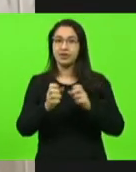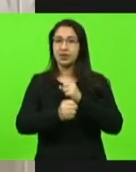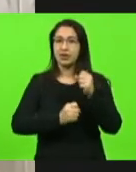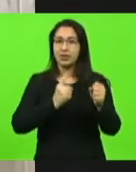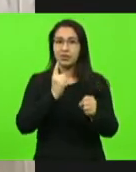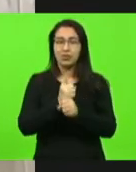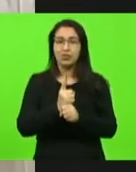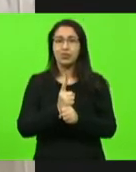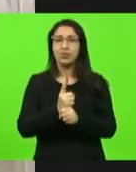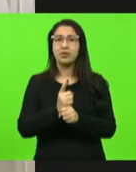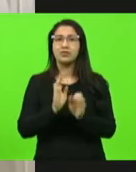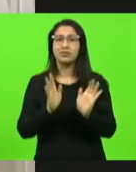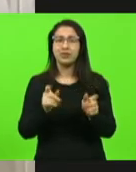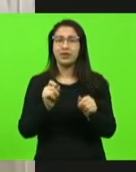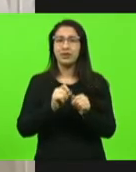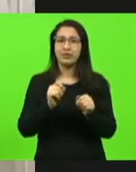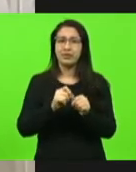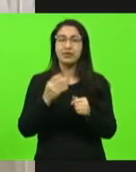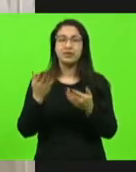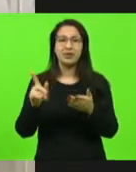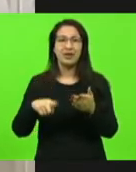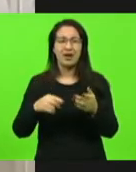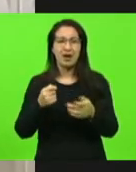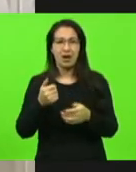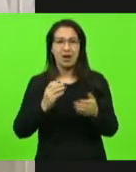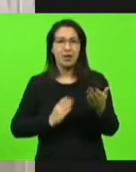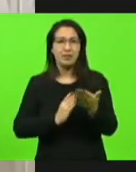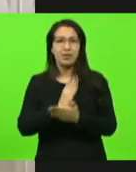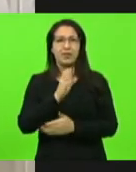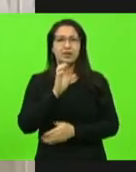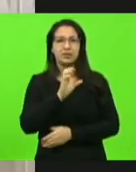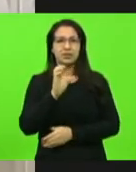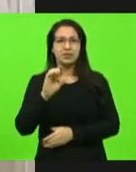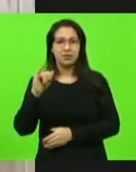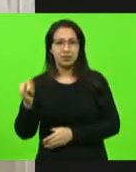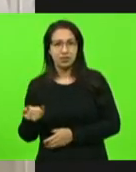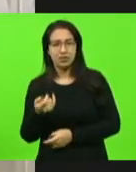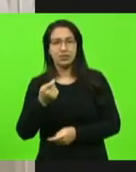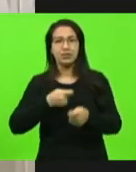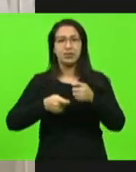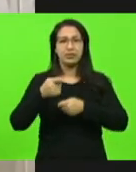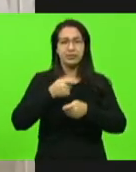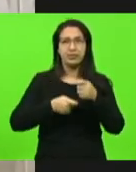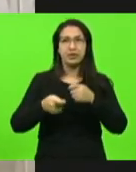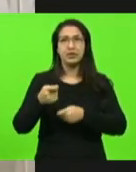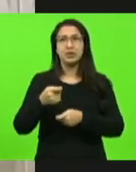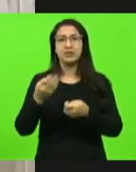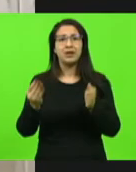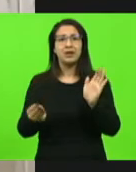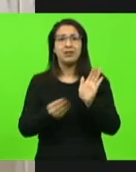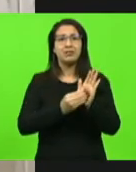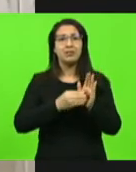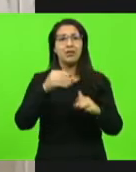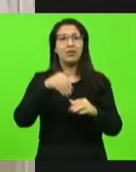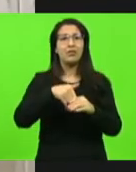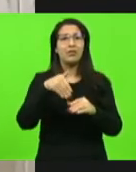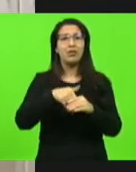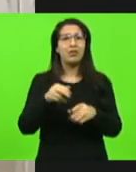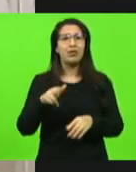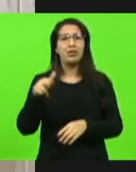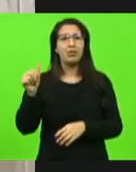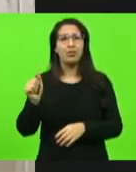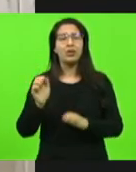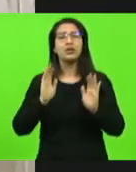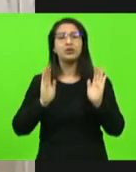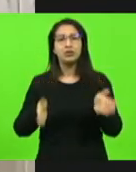aprovado na Comissão de Constituição e Justiça, Comissão de Finanças. E ele não é colocado em votação. Eu já pedi para minha